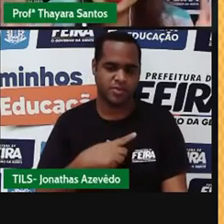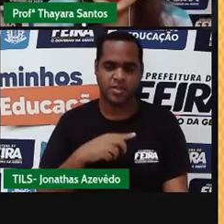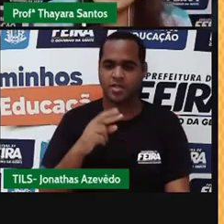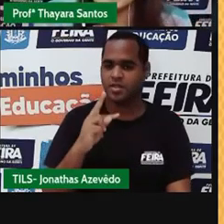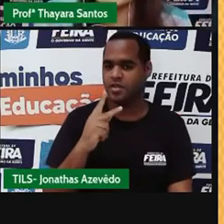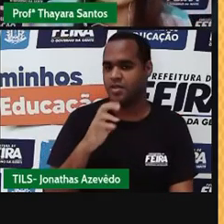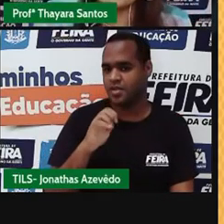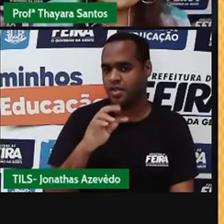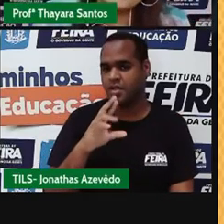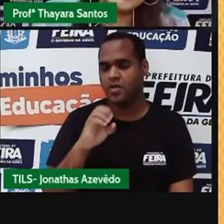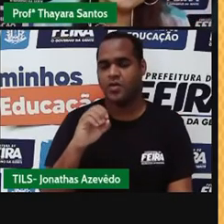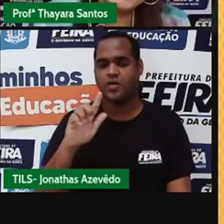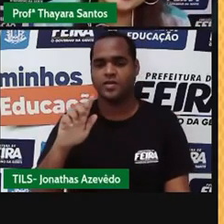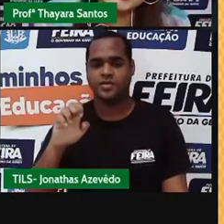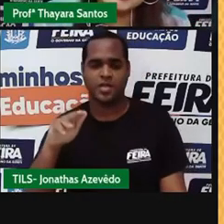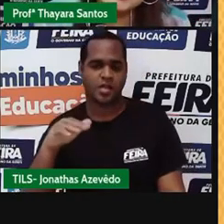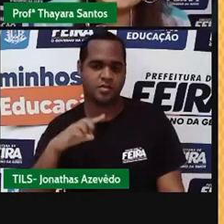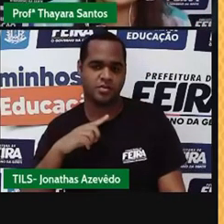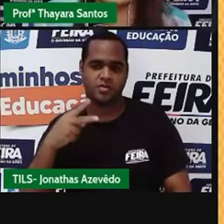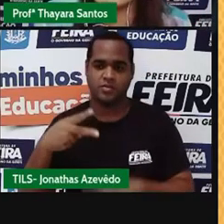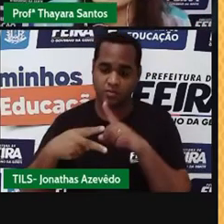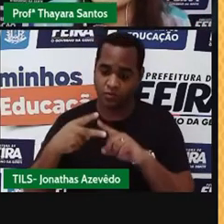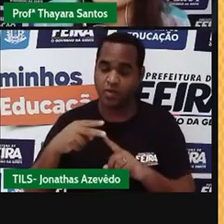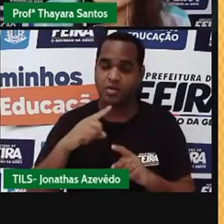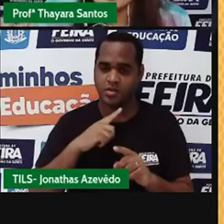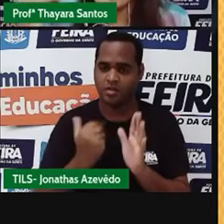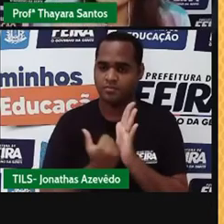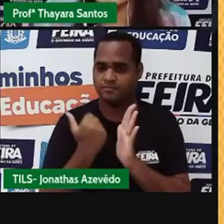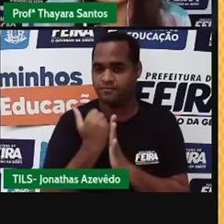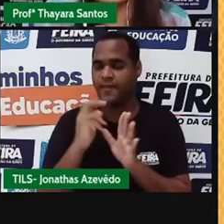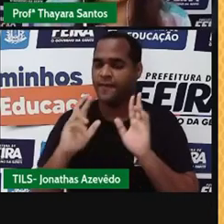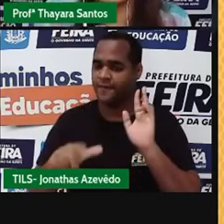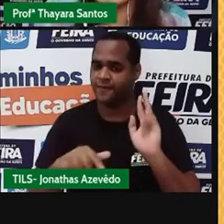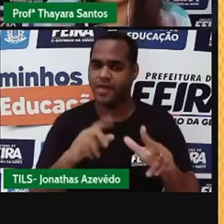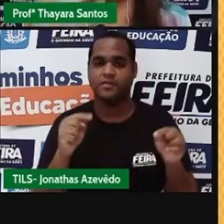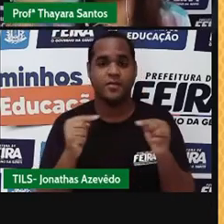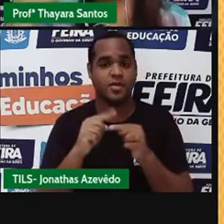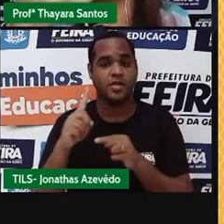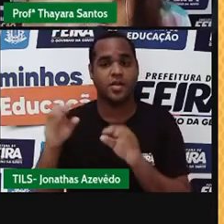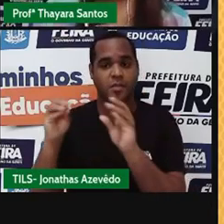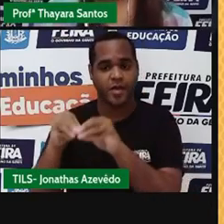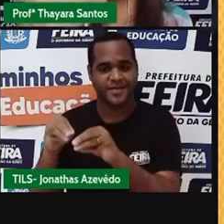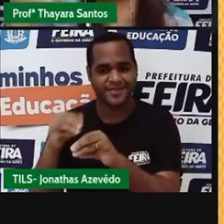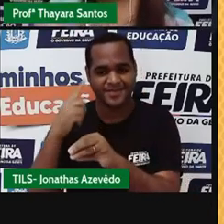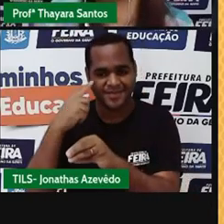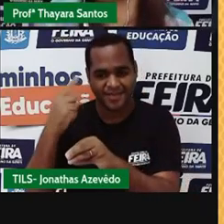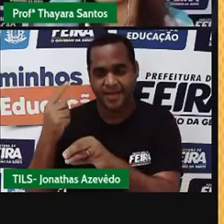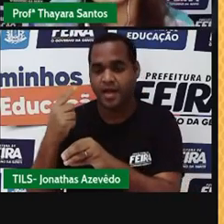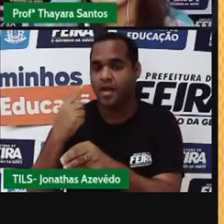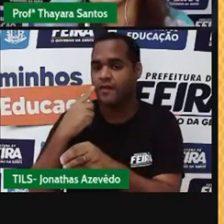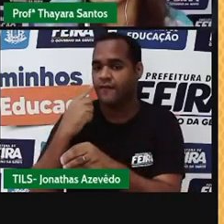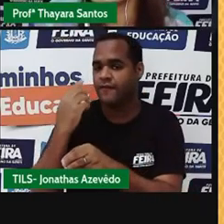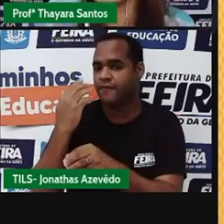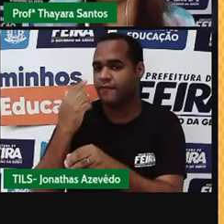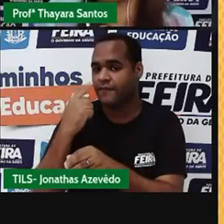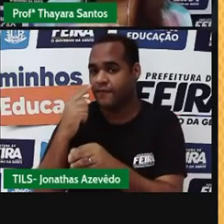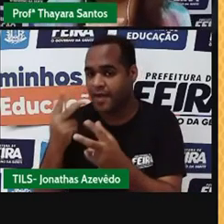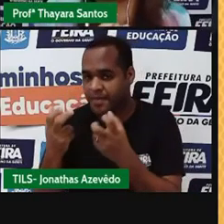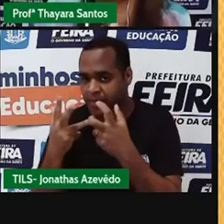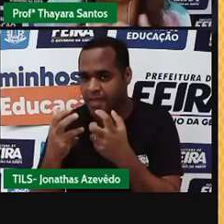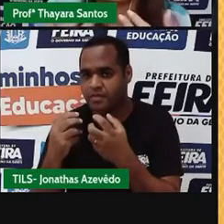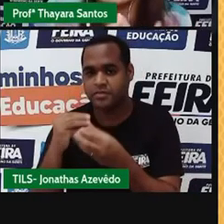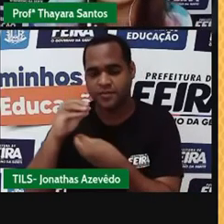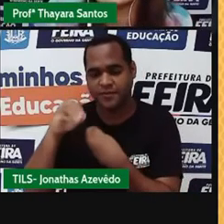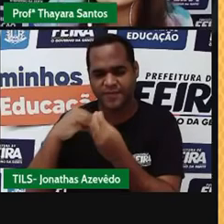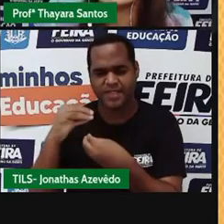a gente pega duas ou mais substâncias diferentes, coloca num recipiente e a gente consegue ver a diferença entre elas. Elas não ficam